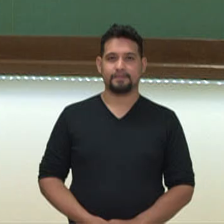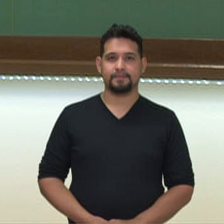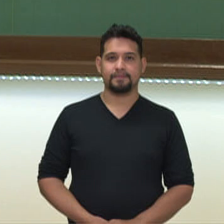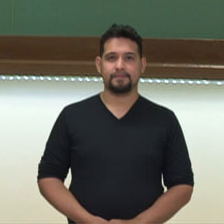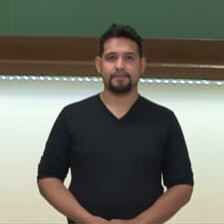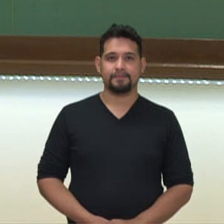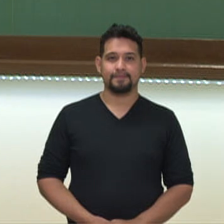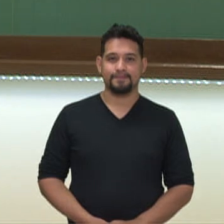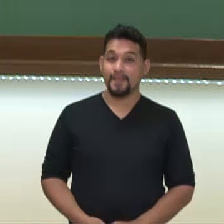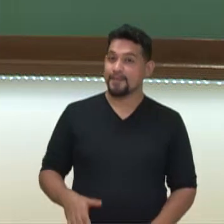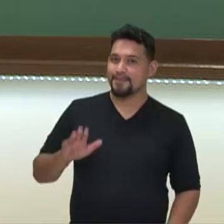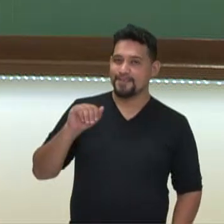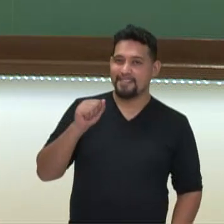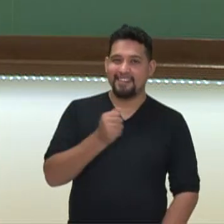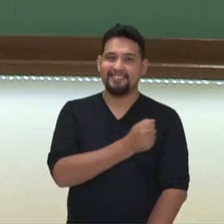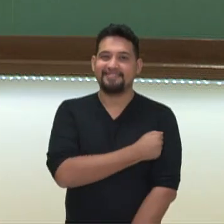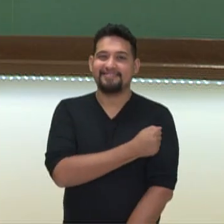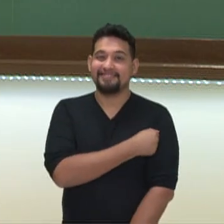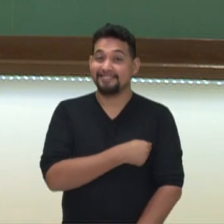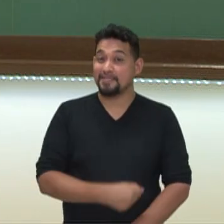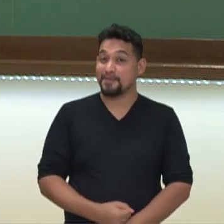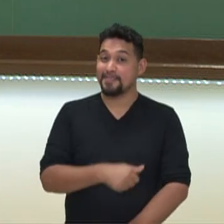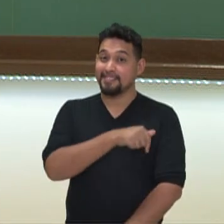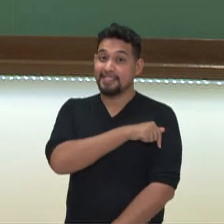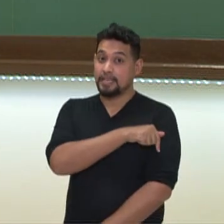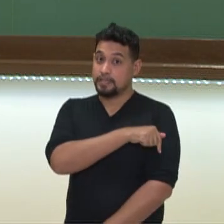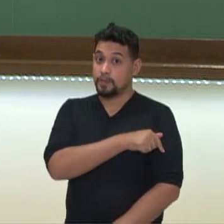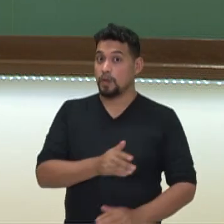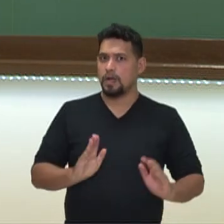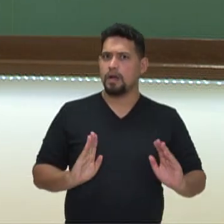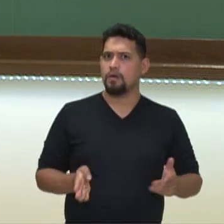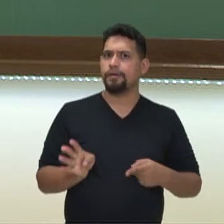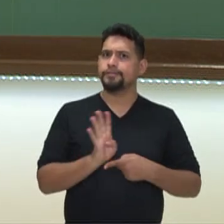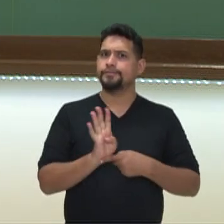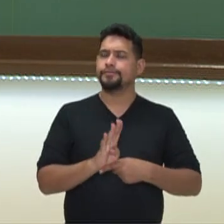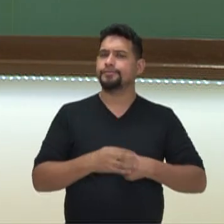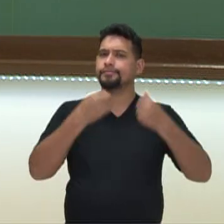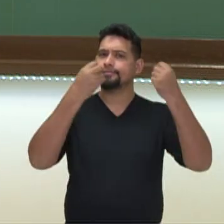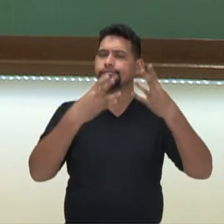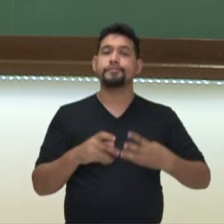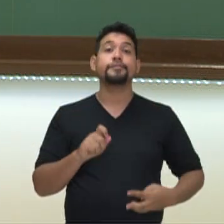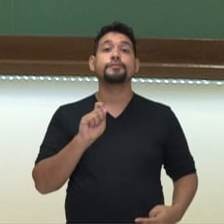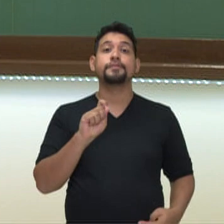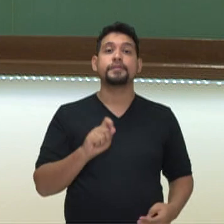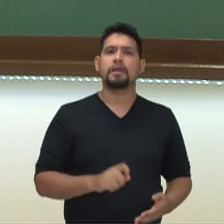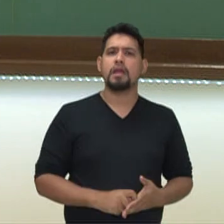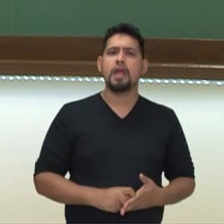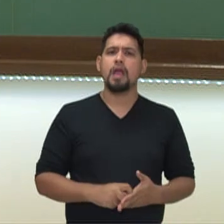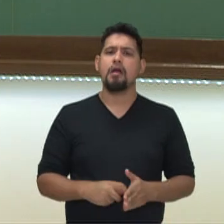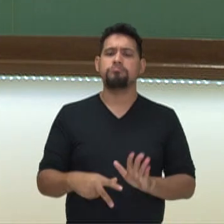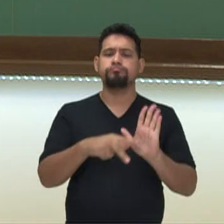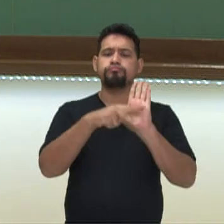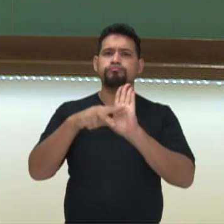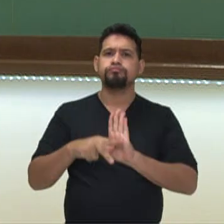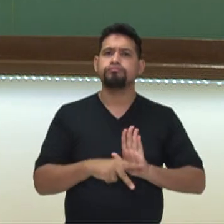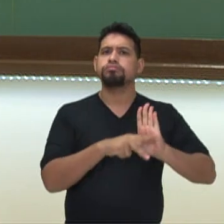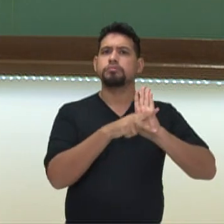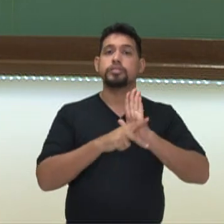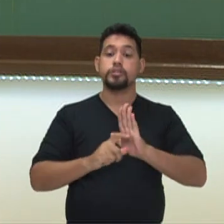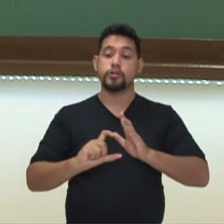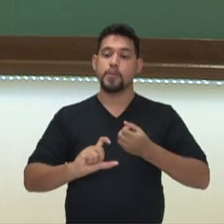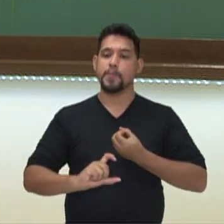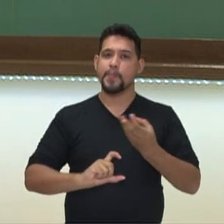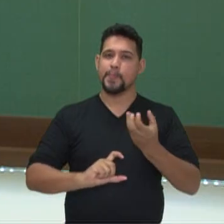Olá estudantes do sétimo ano, nesse vídeo vamos falar sobre as propriedades de potência.